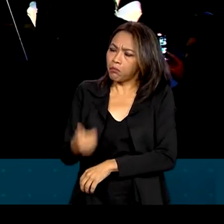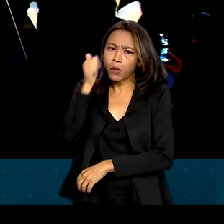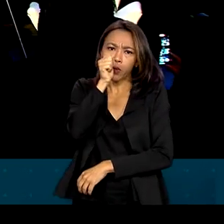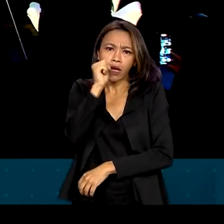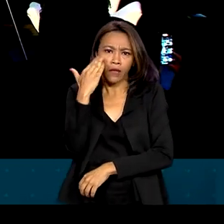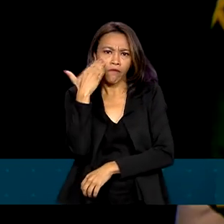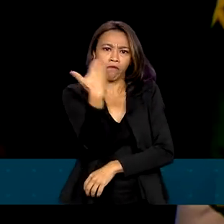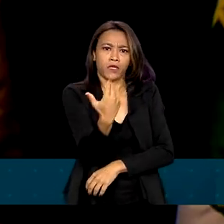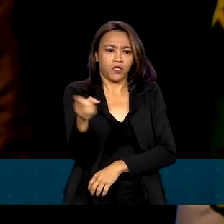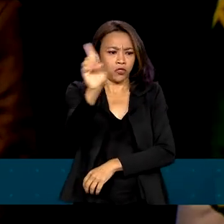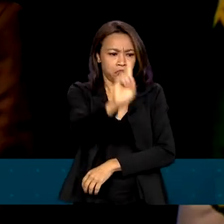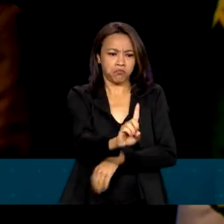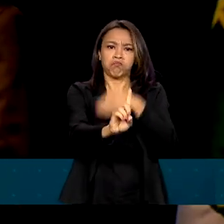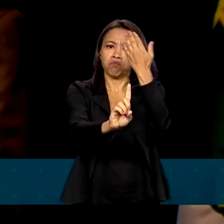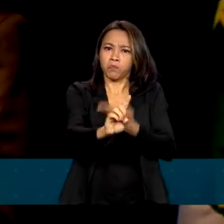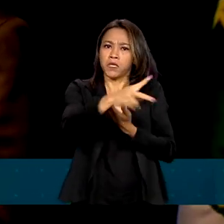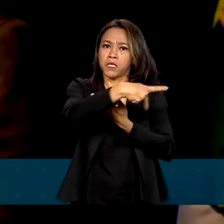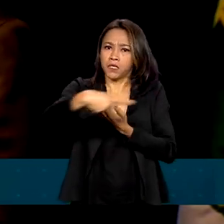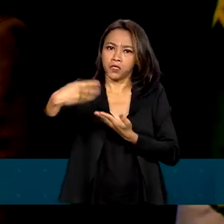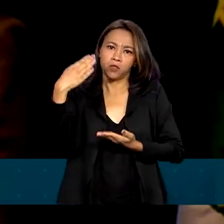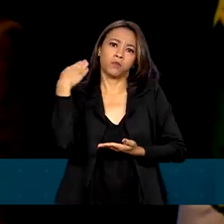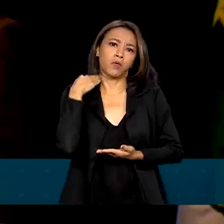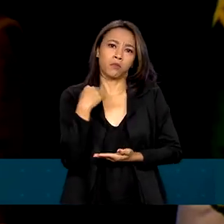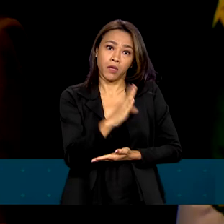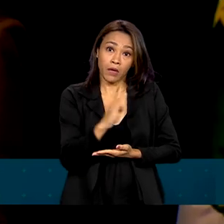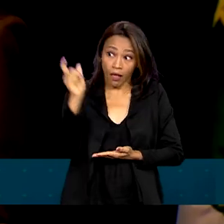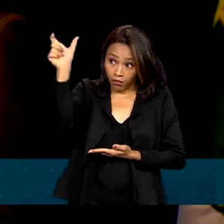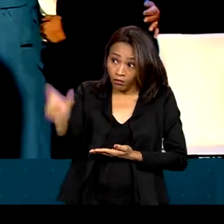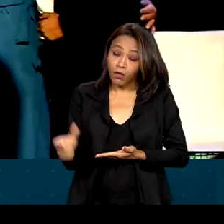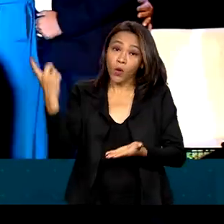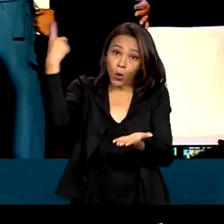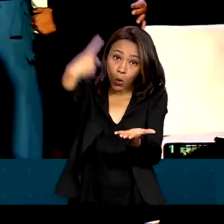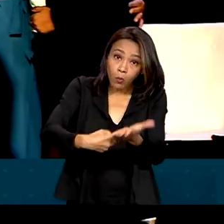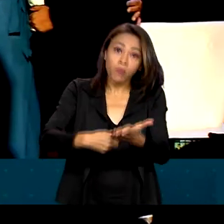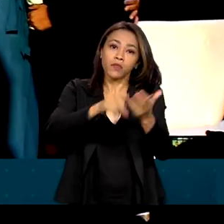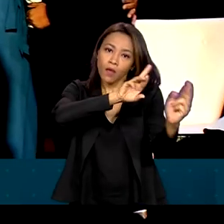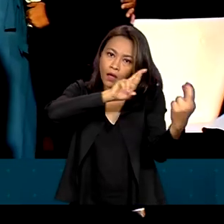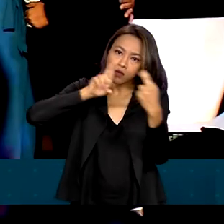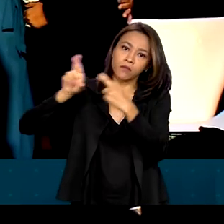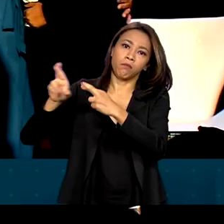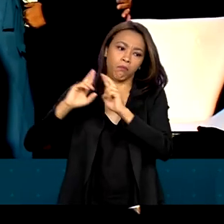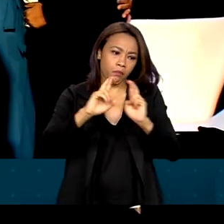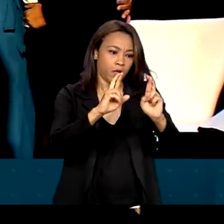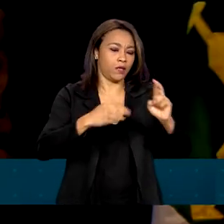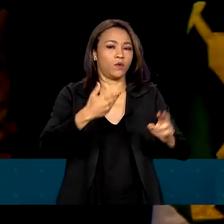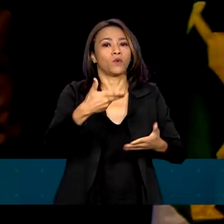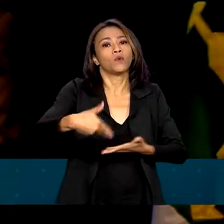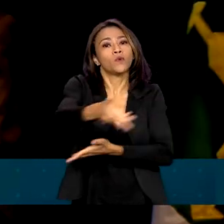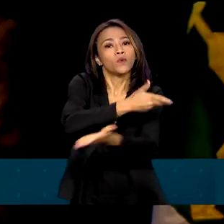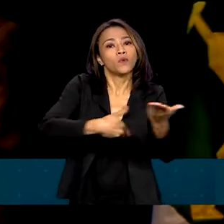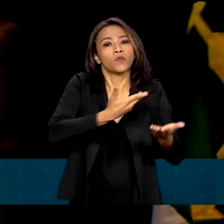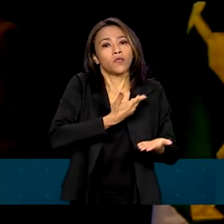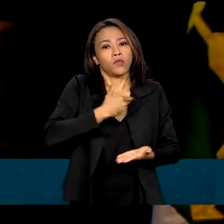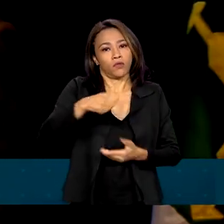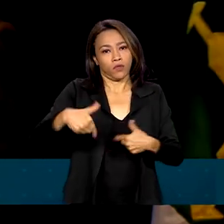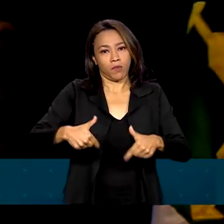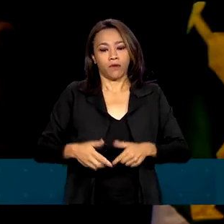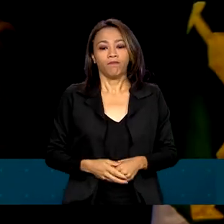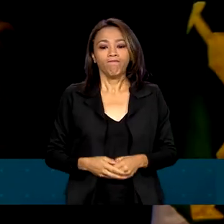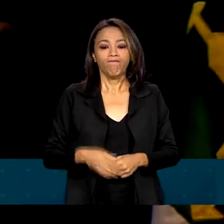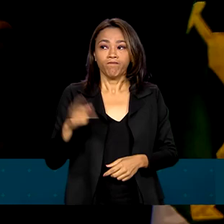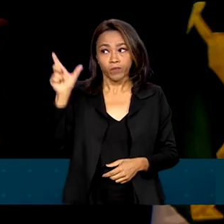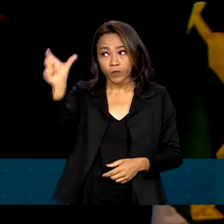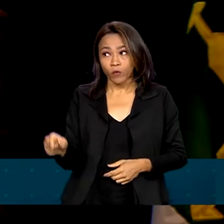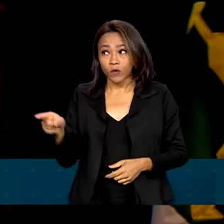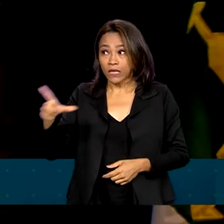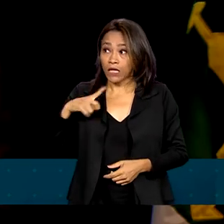da instituição e disse que ela tem o compromisso de tratar com respeito os colegas de trabalho. Você só tem um compromisso